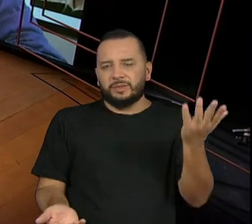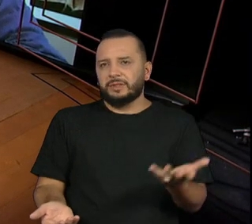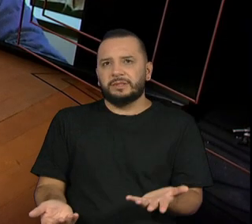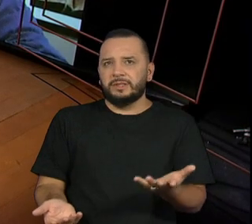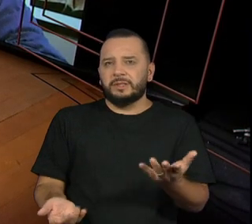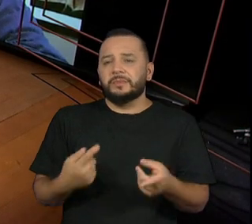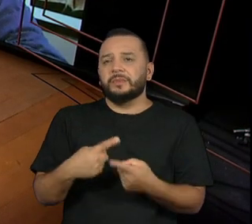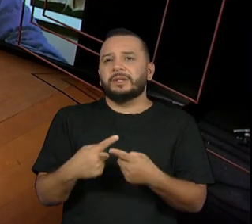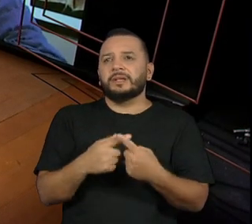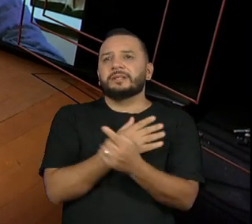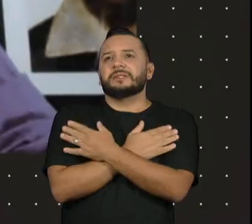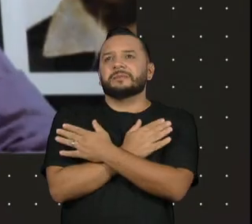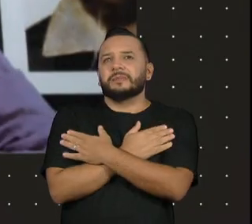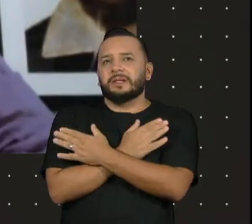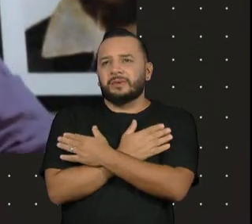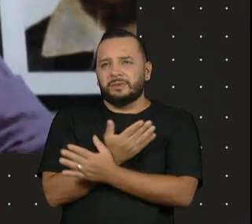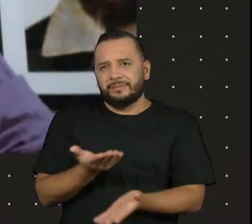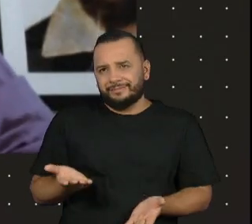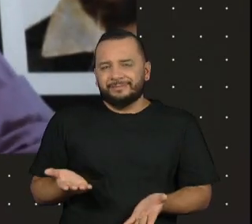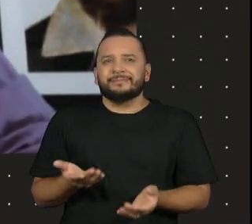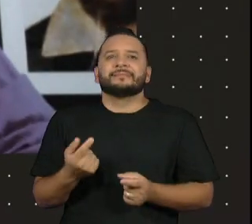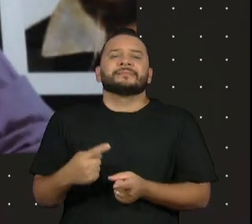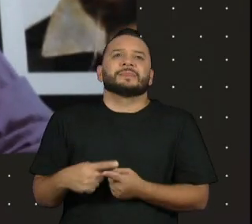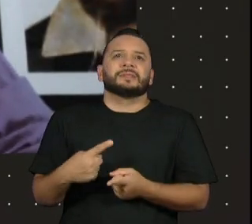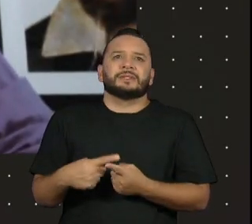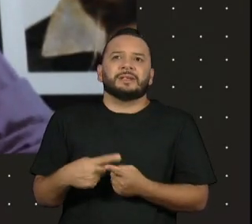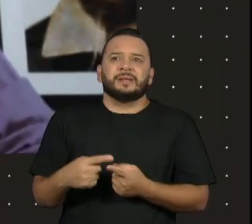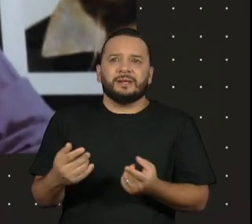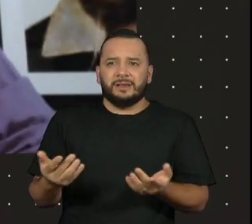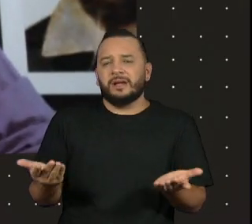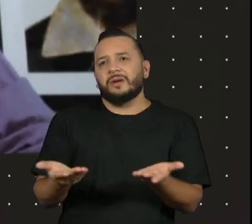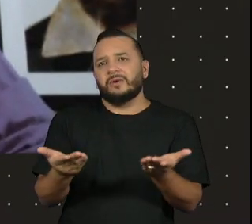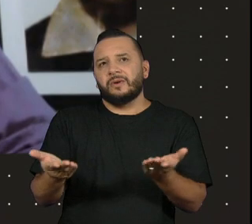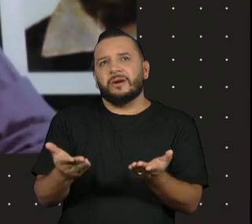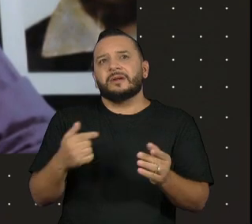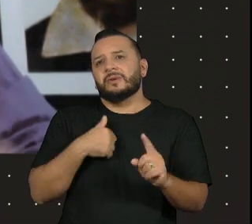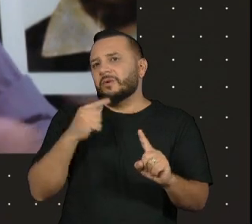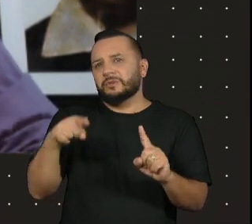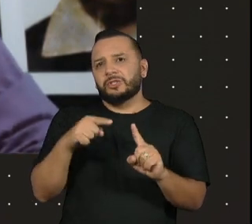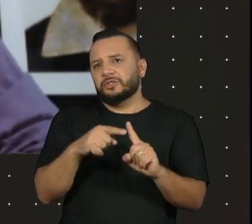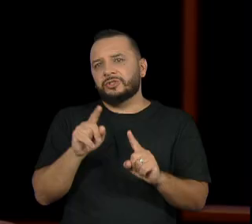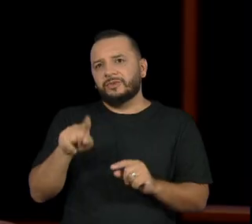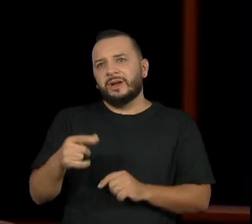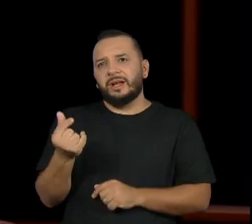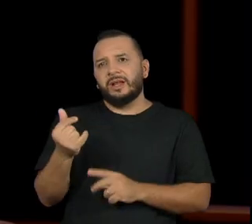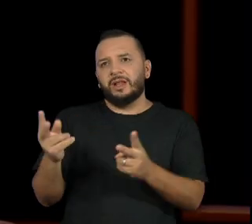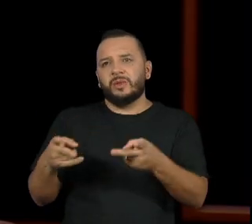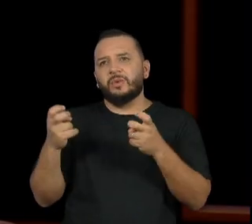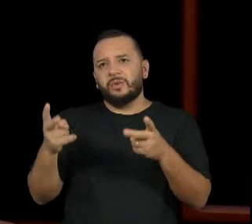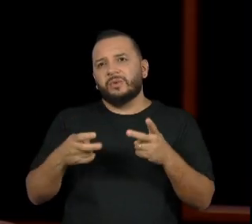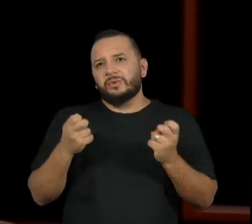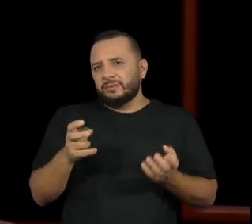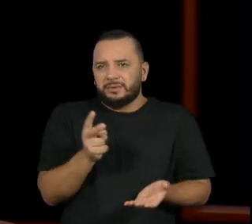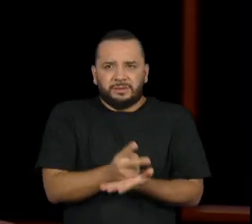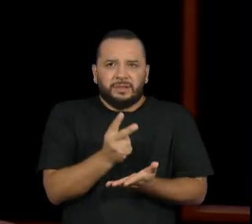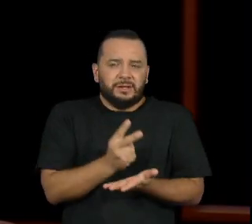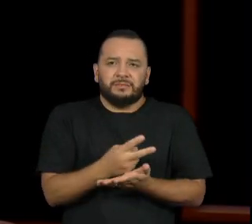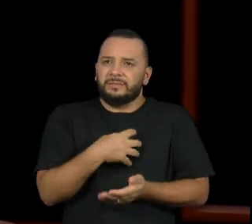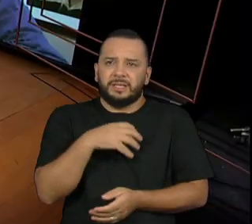Por quê? Porque o que interessa agora é o lucro. Acho que sempre foi para eles, viu? Mas acho que